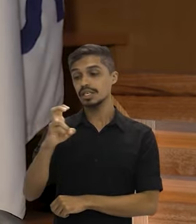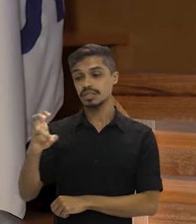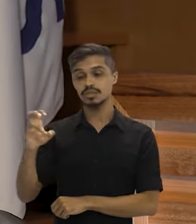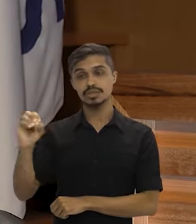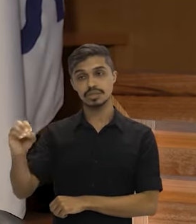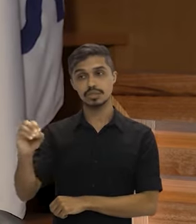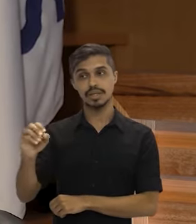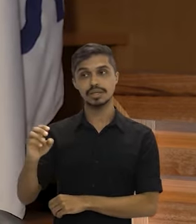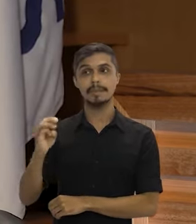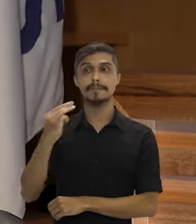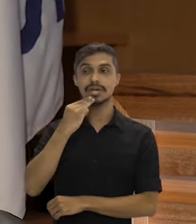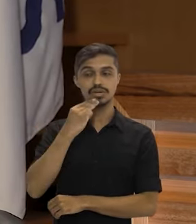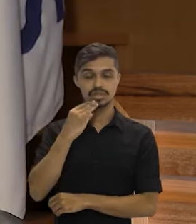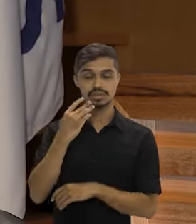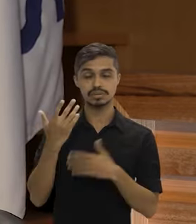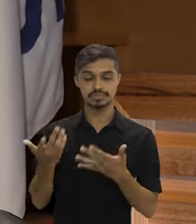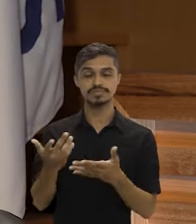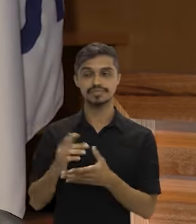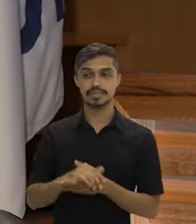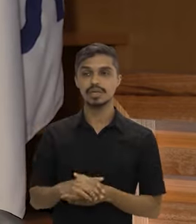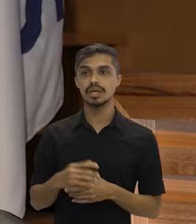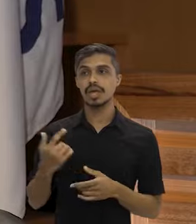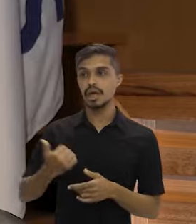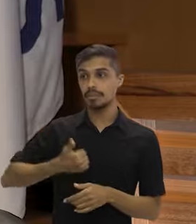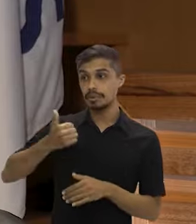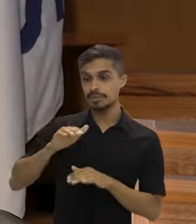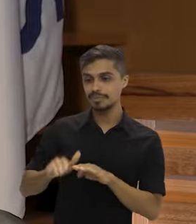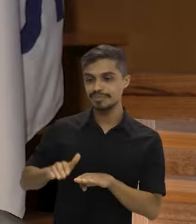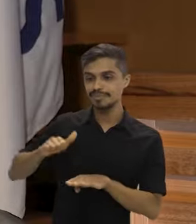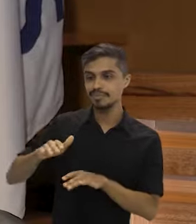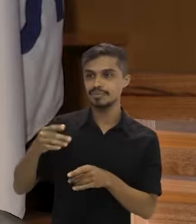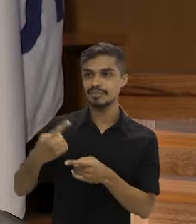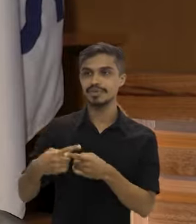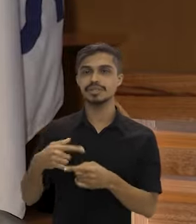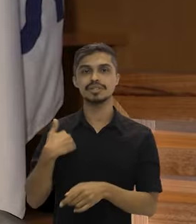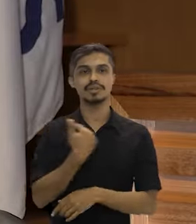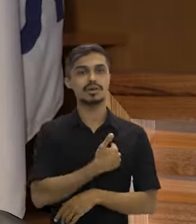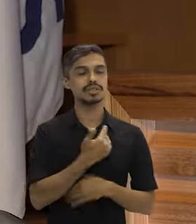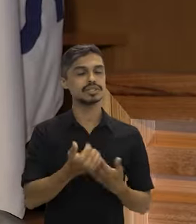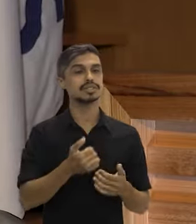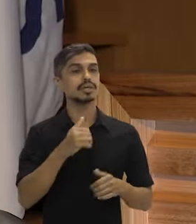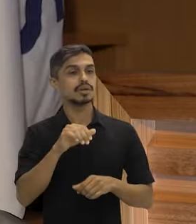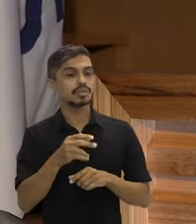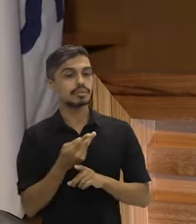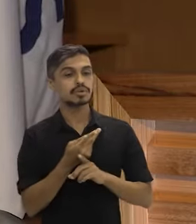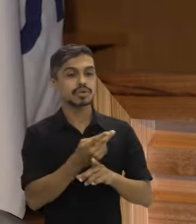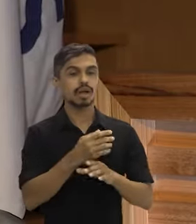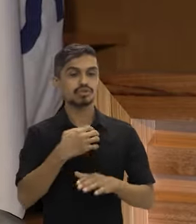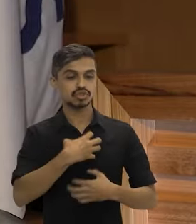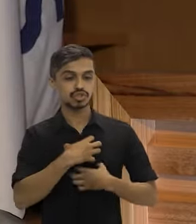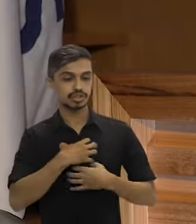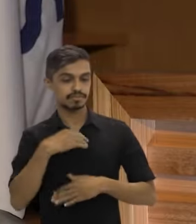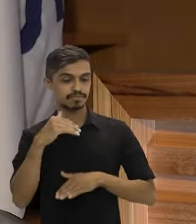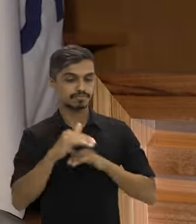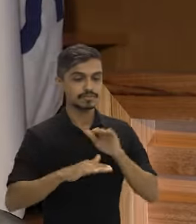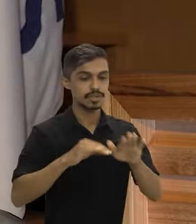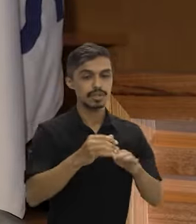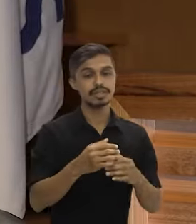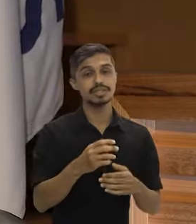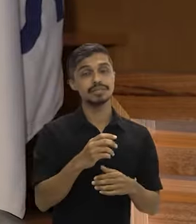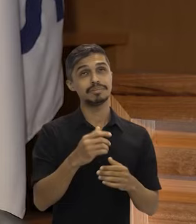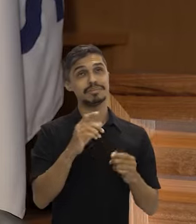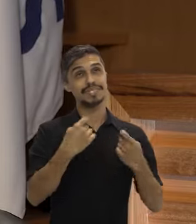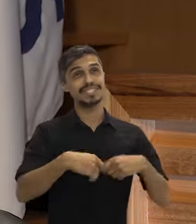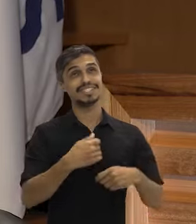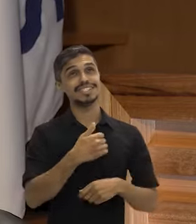bilhão, que é o primeiro passo. Por quê? Porque nós estamos buscando formas de chegar, nós precisamos aí de